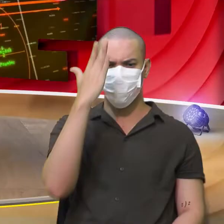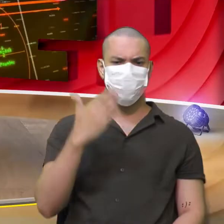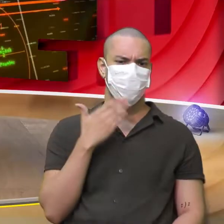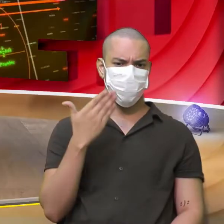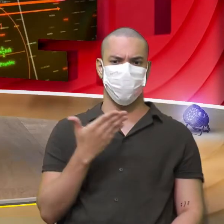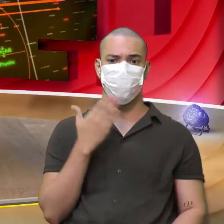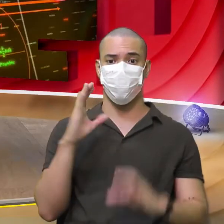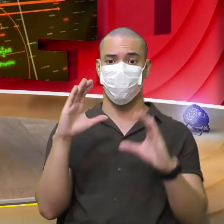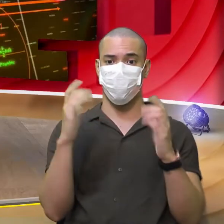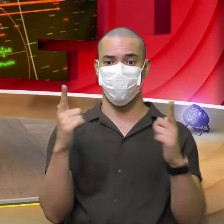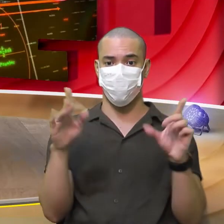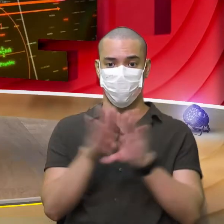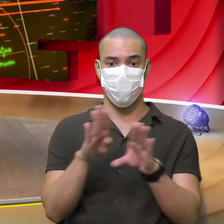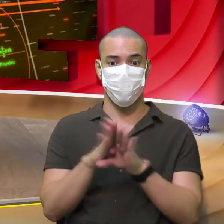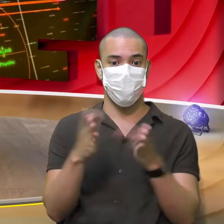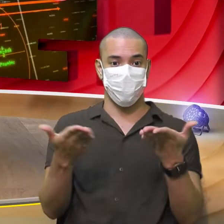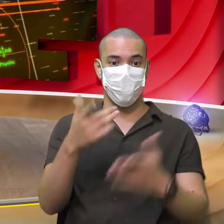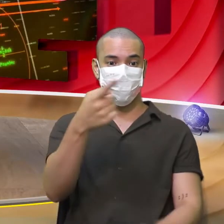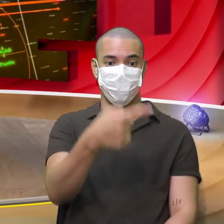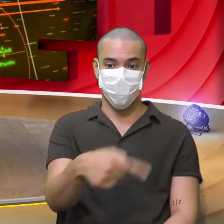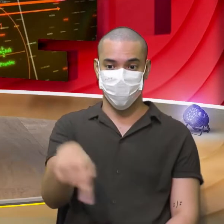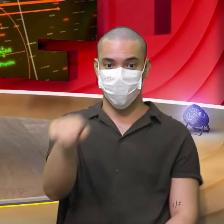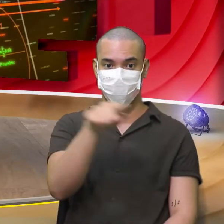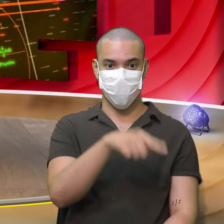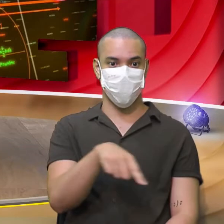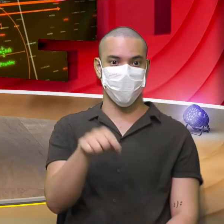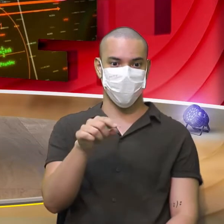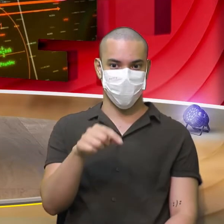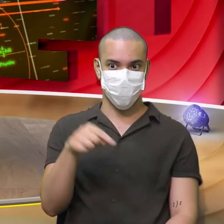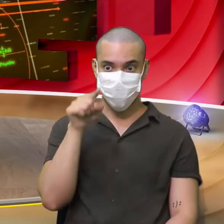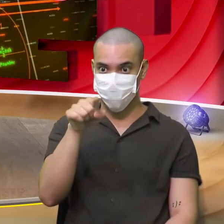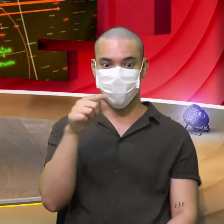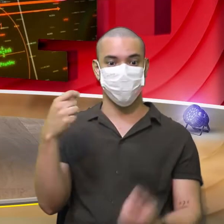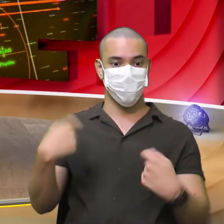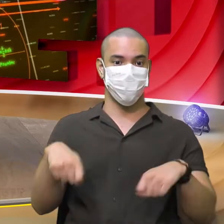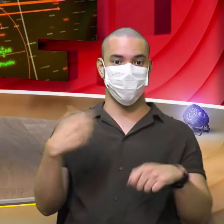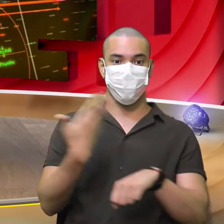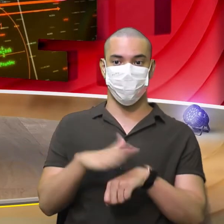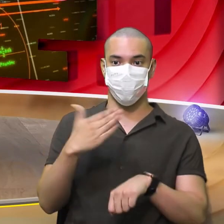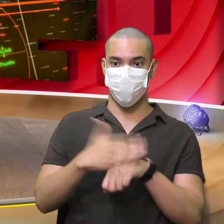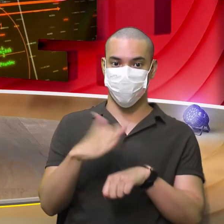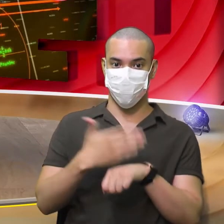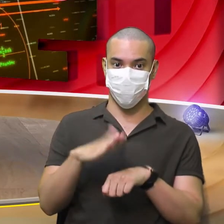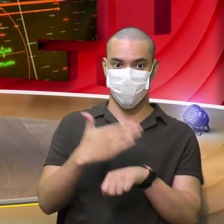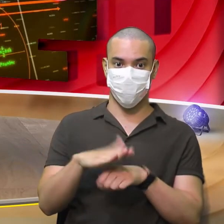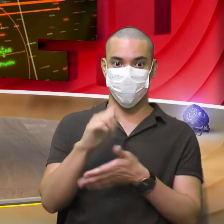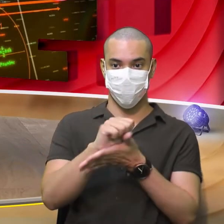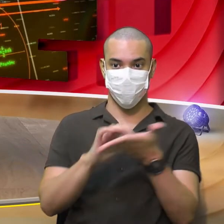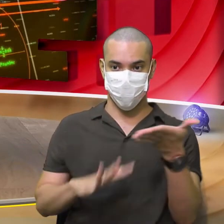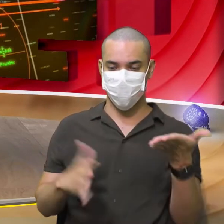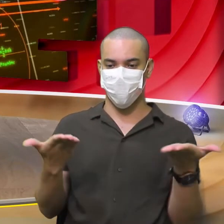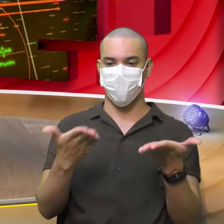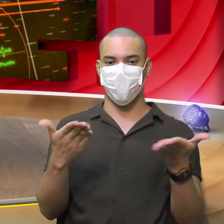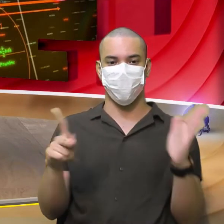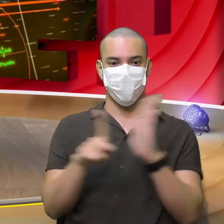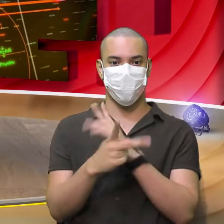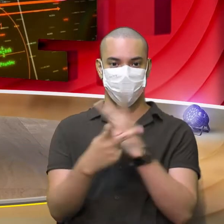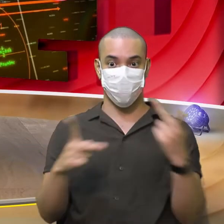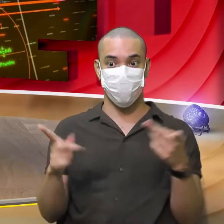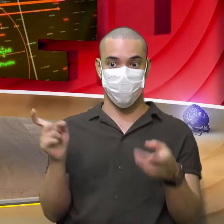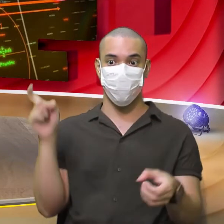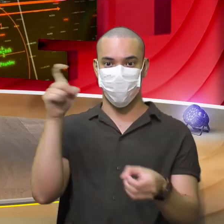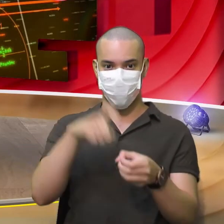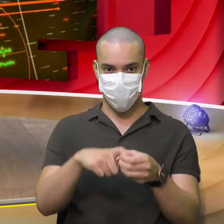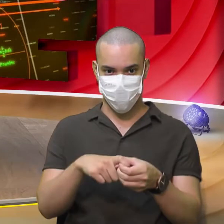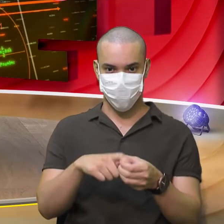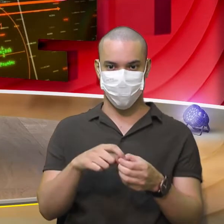E é claro que agora é com vocês Né gente? Tá com você É só praticando Que se aprende É hora das atividades de sala Já